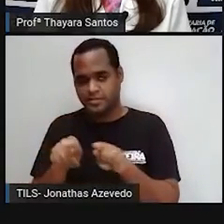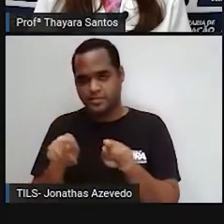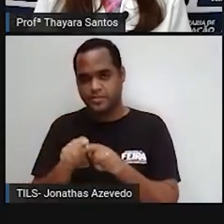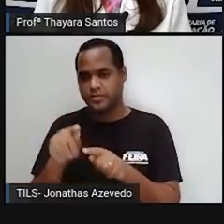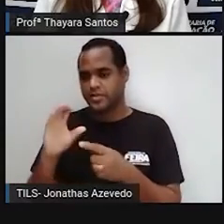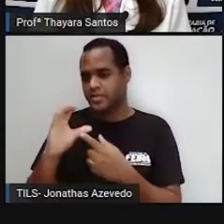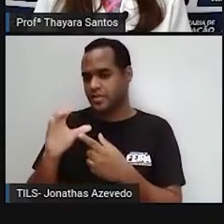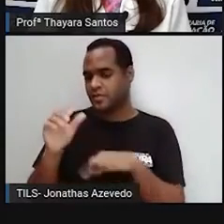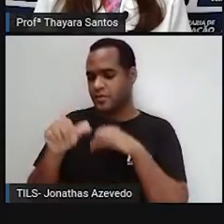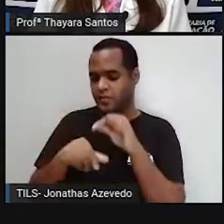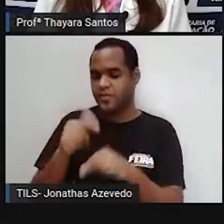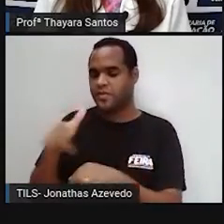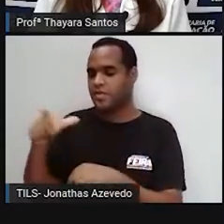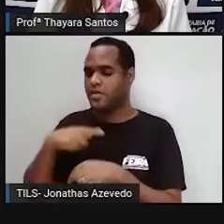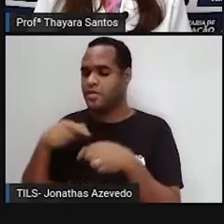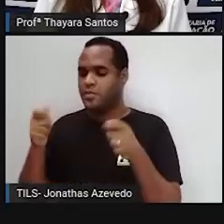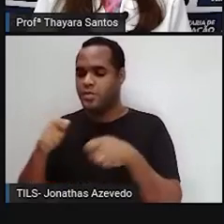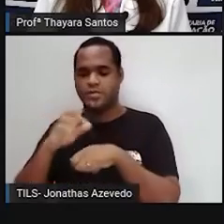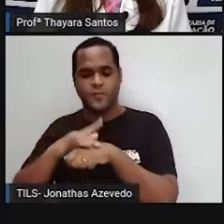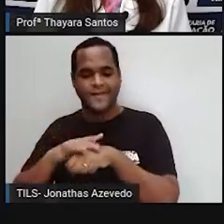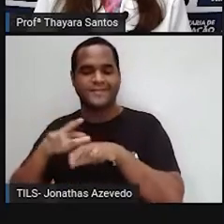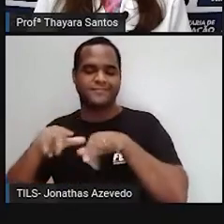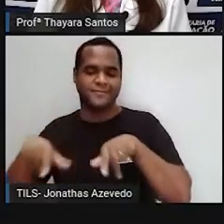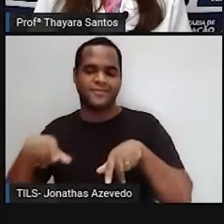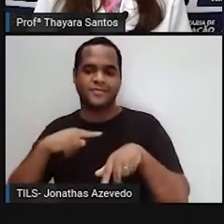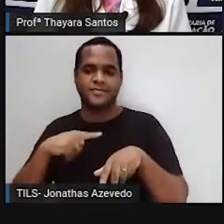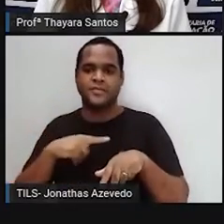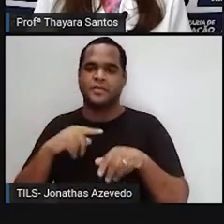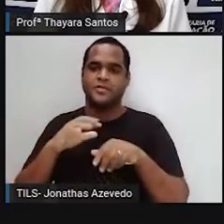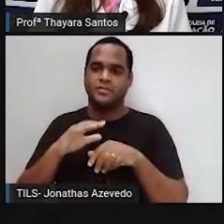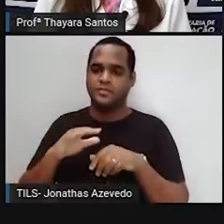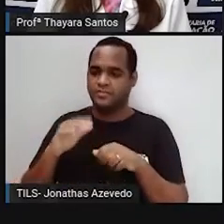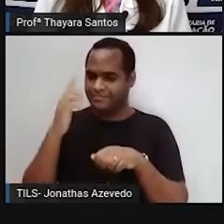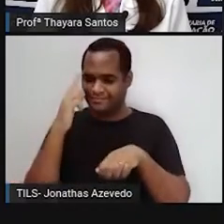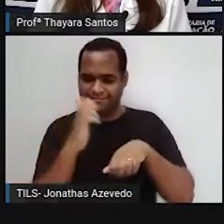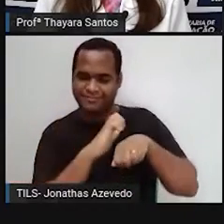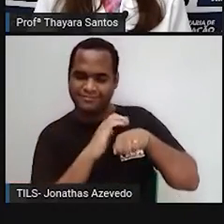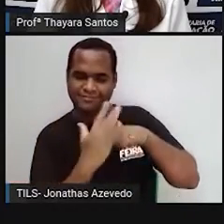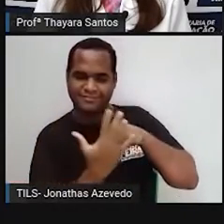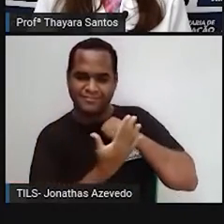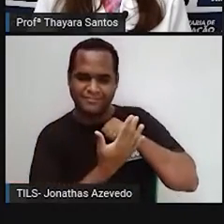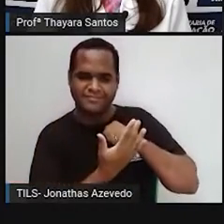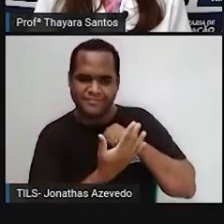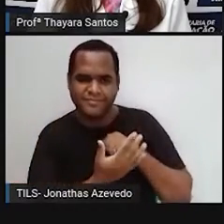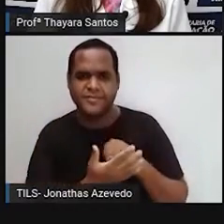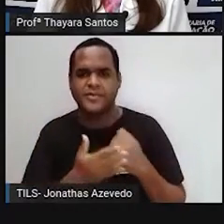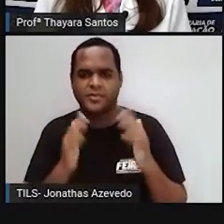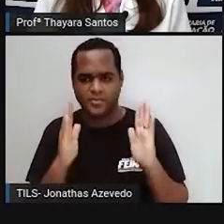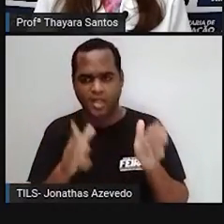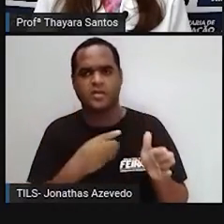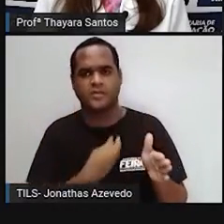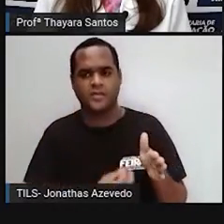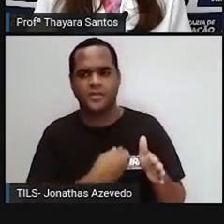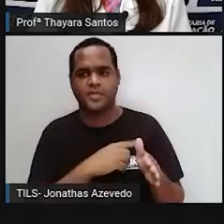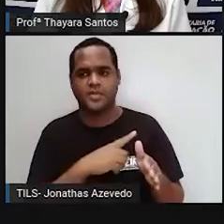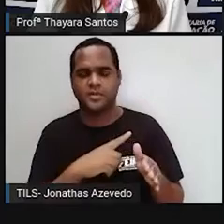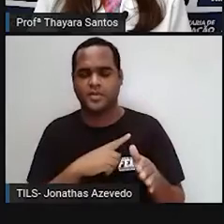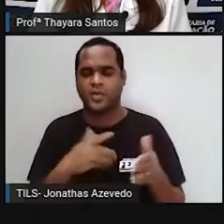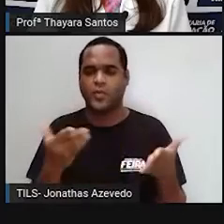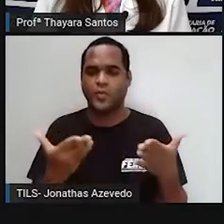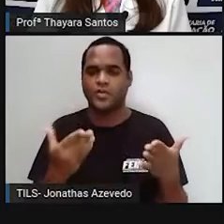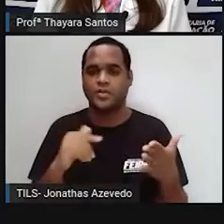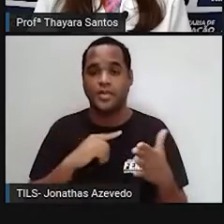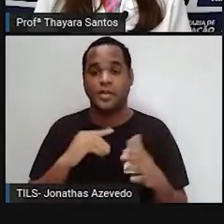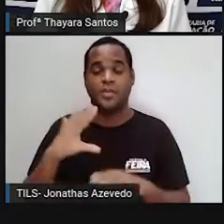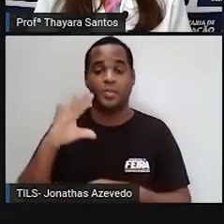também podem trazer novas doenças. Então, a pandemia da Covid-19 que a gente está experimentando hoje, ela pode vir a